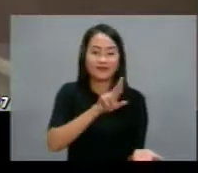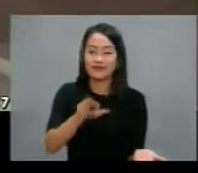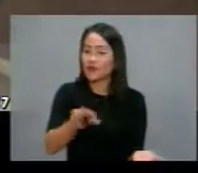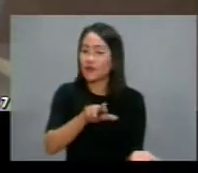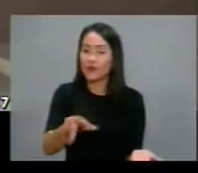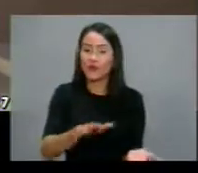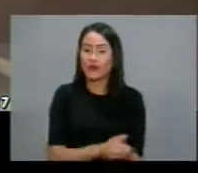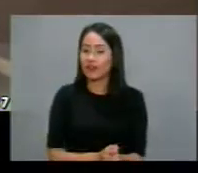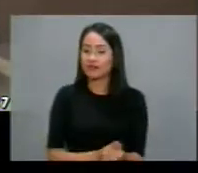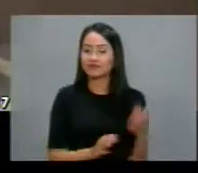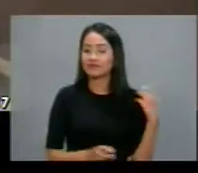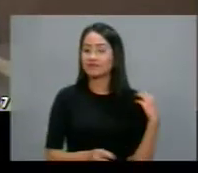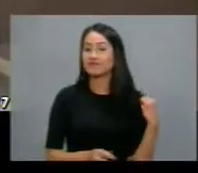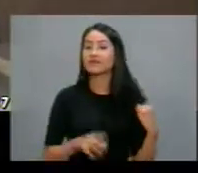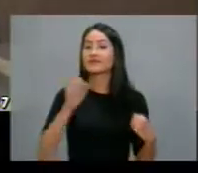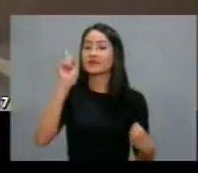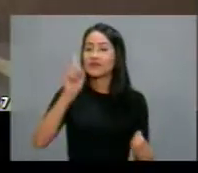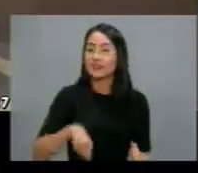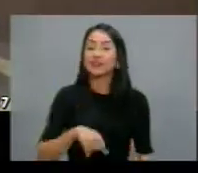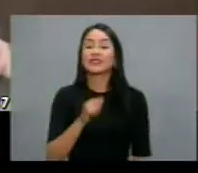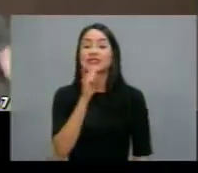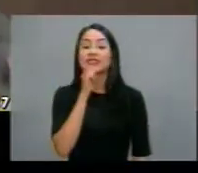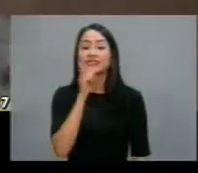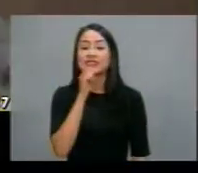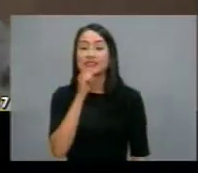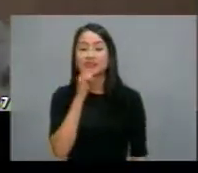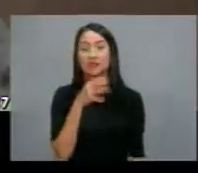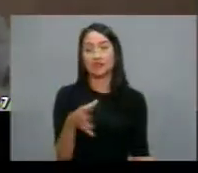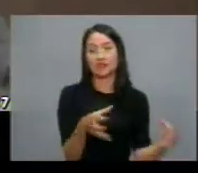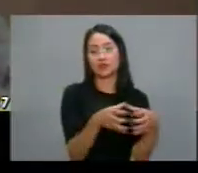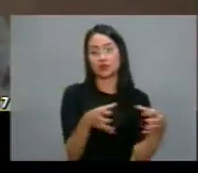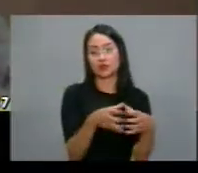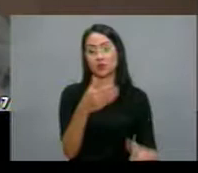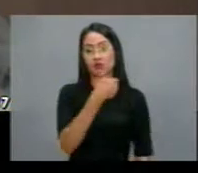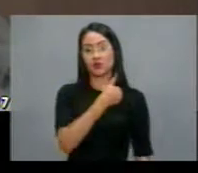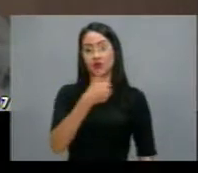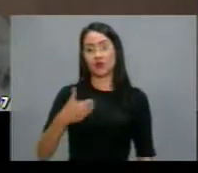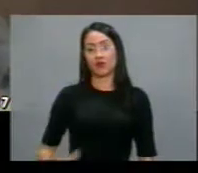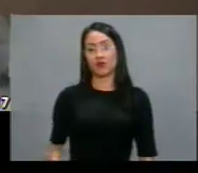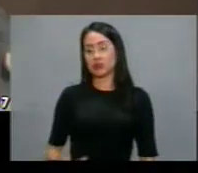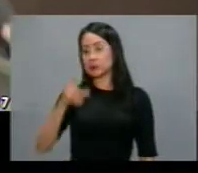ligação direta entre corporação e Estado.